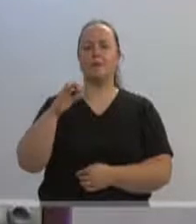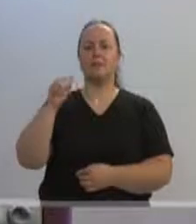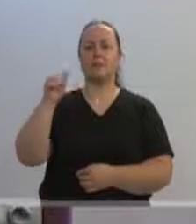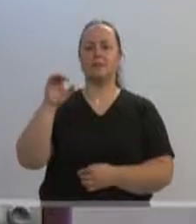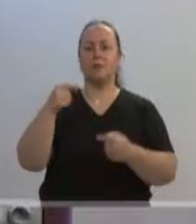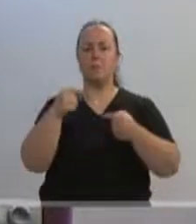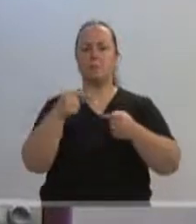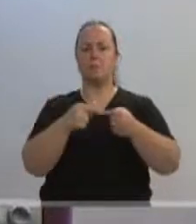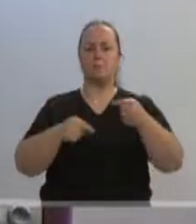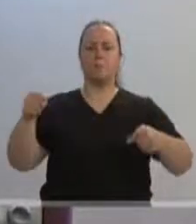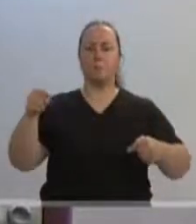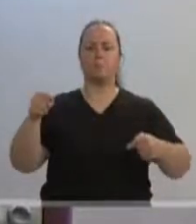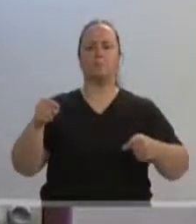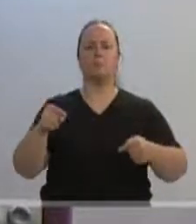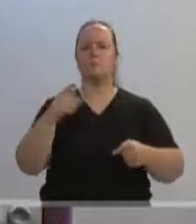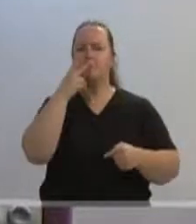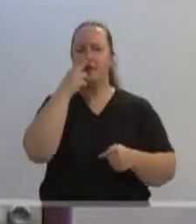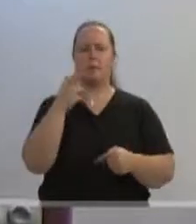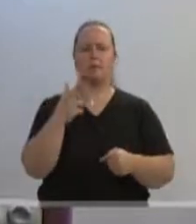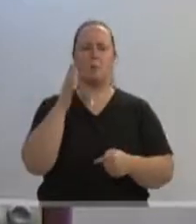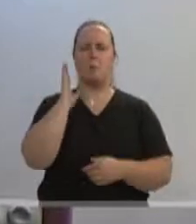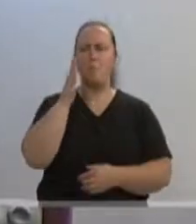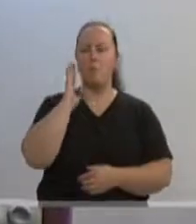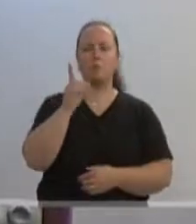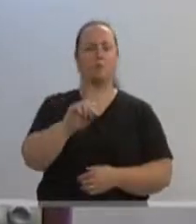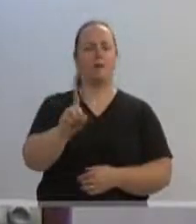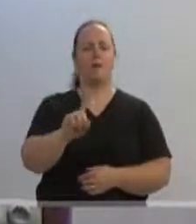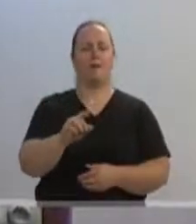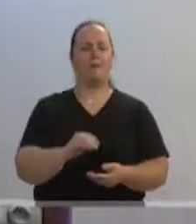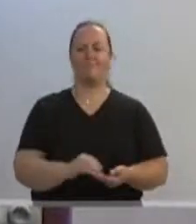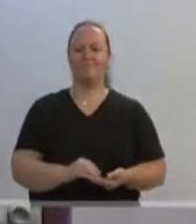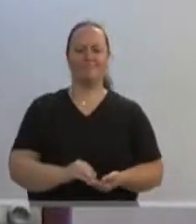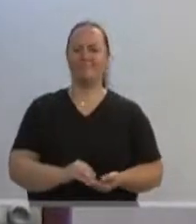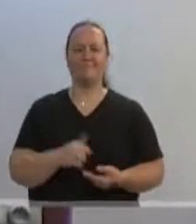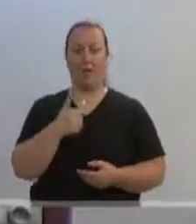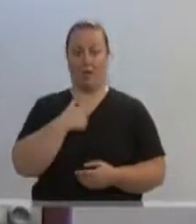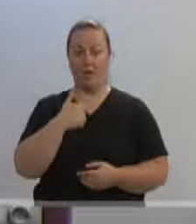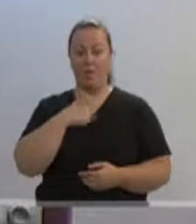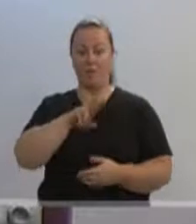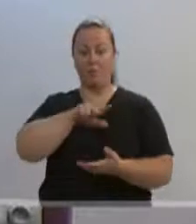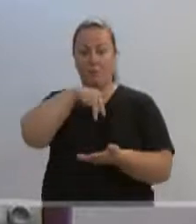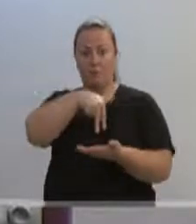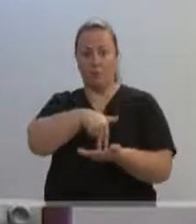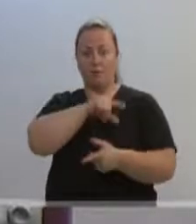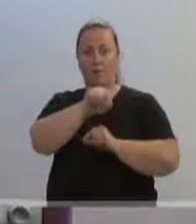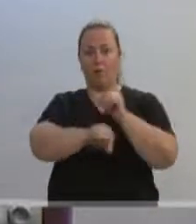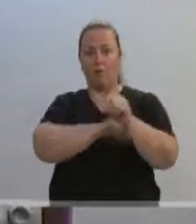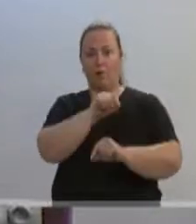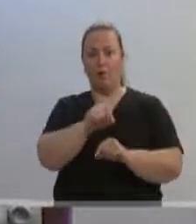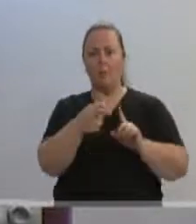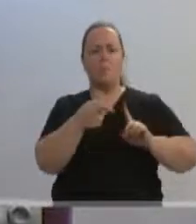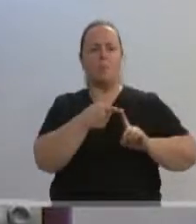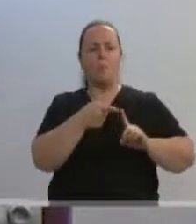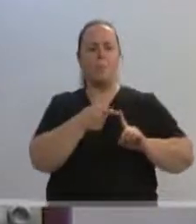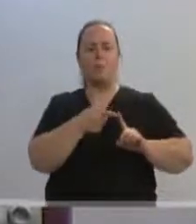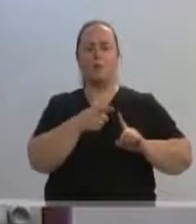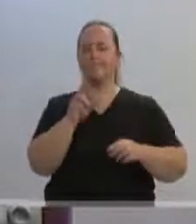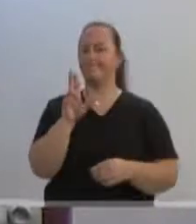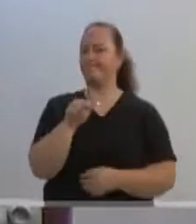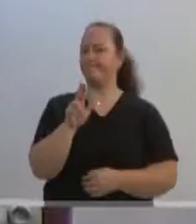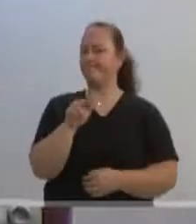parece aquela oposição burra. Então não tentem desqualificar e nem achar que eu aqui estou fazendo uma oposição revanchista, ou pior,